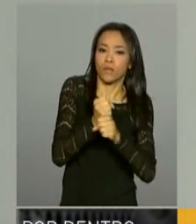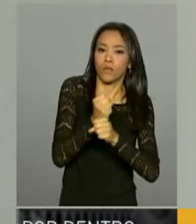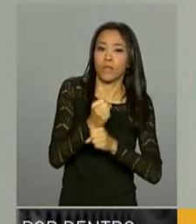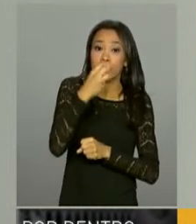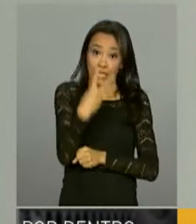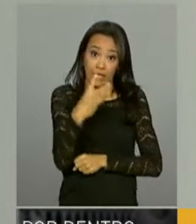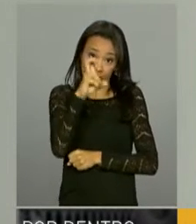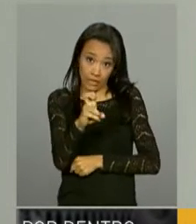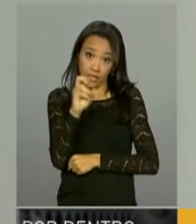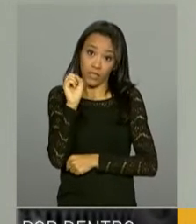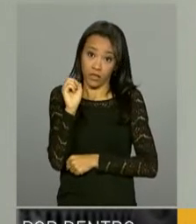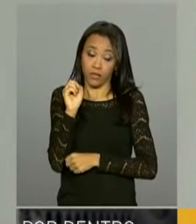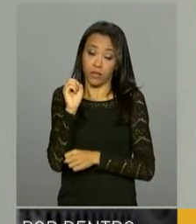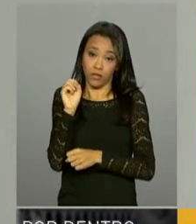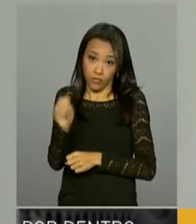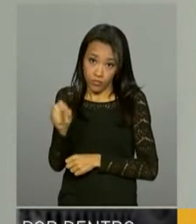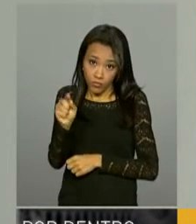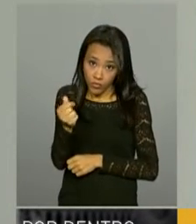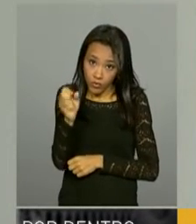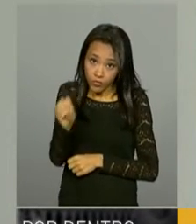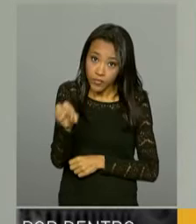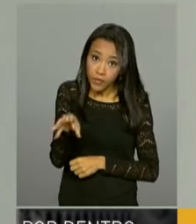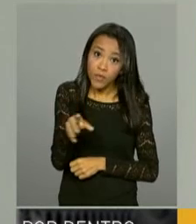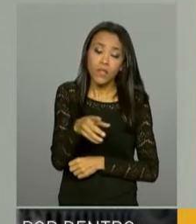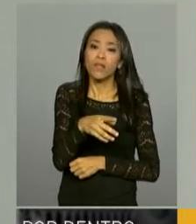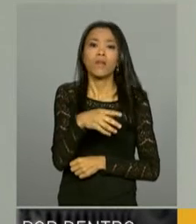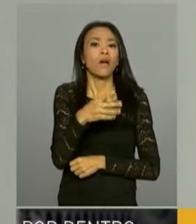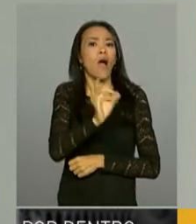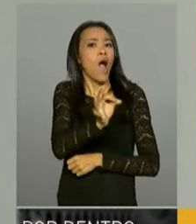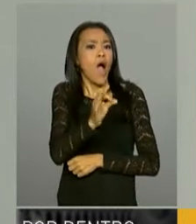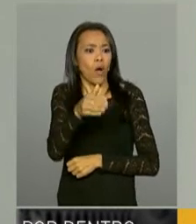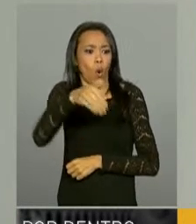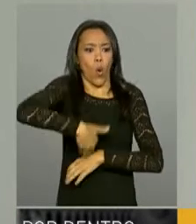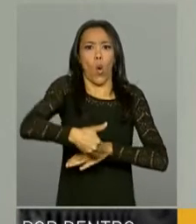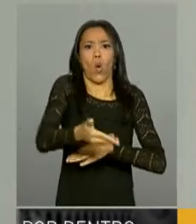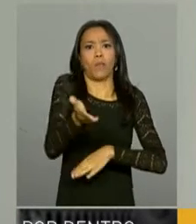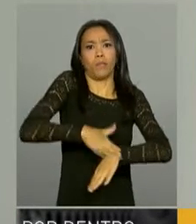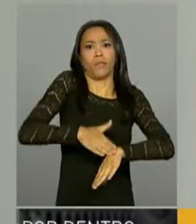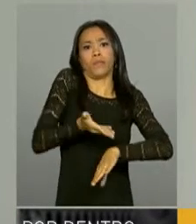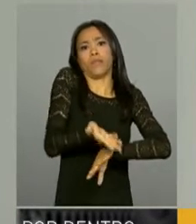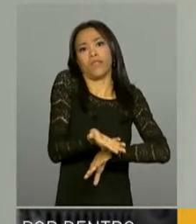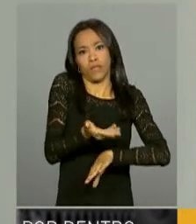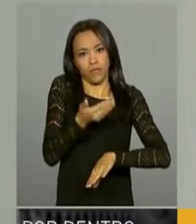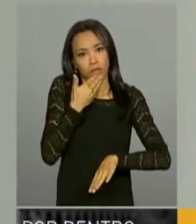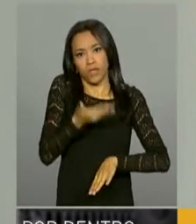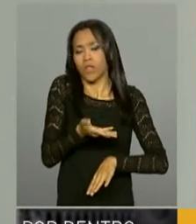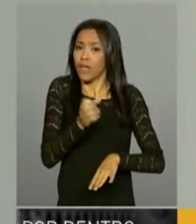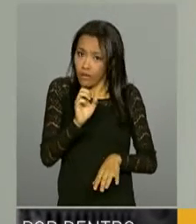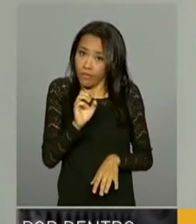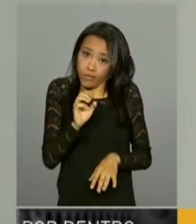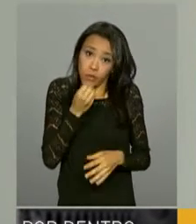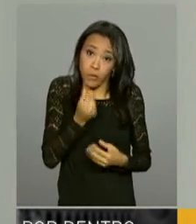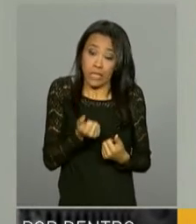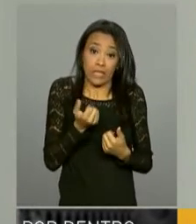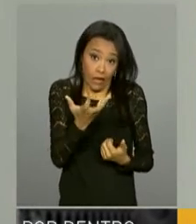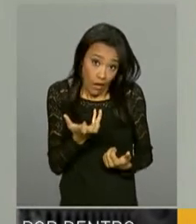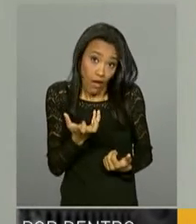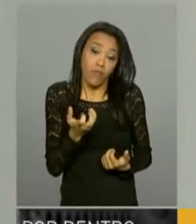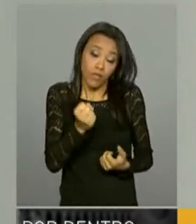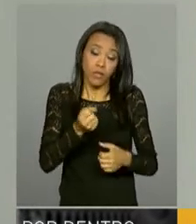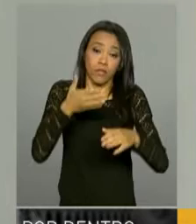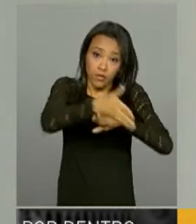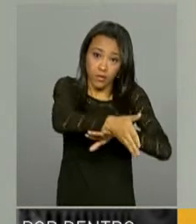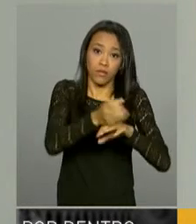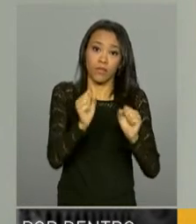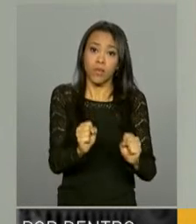ele não tem razão para já requerer o benefício logo. Claro, caso ele queira, ele pode requerer e ter acesso,